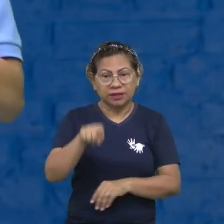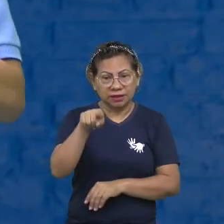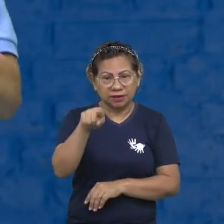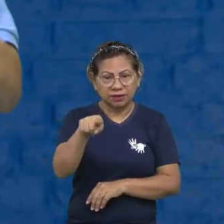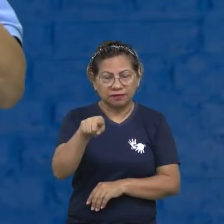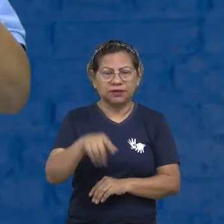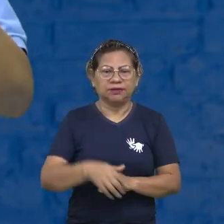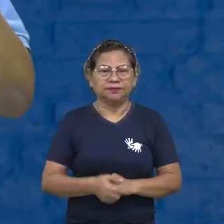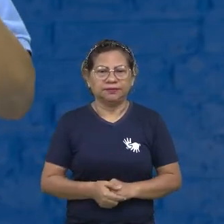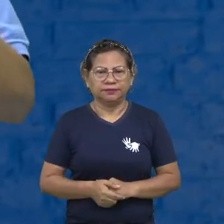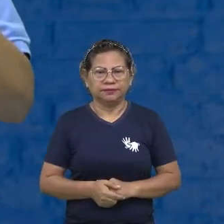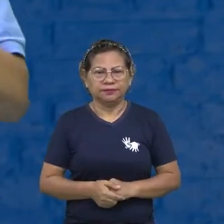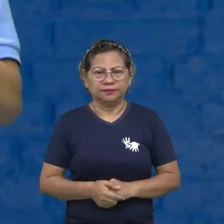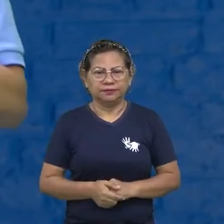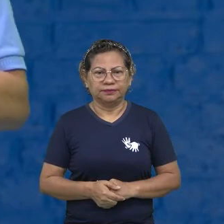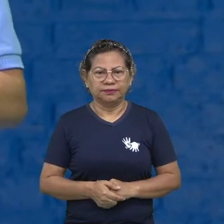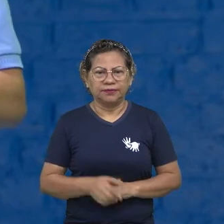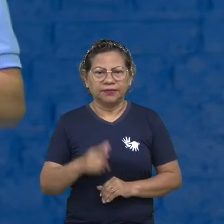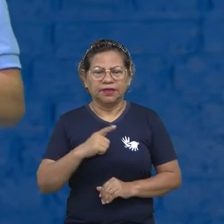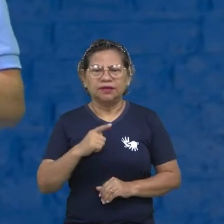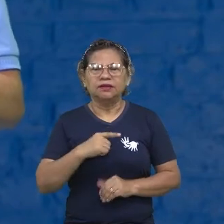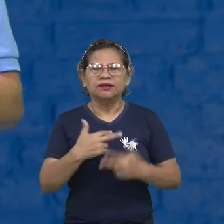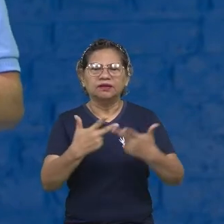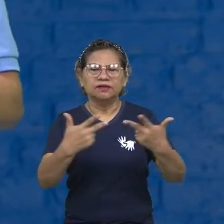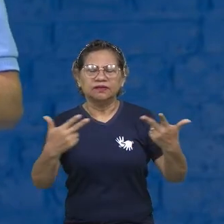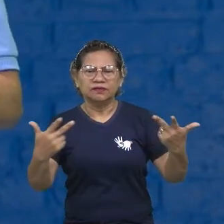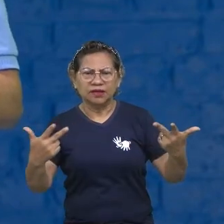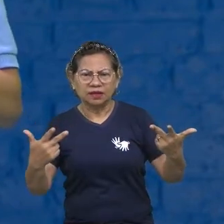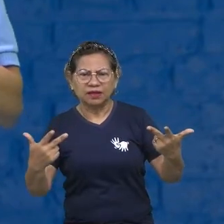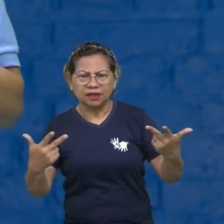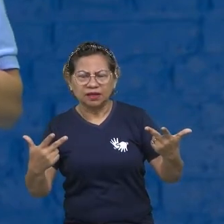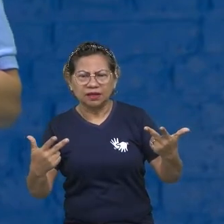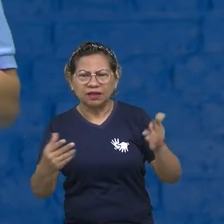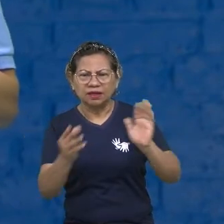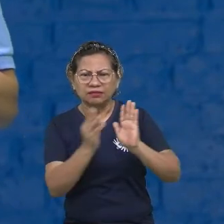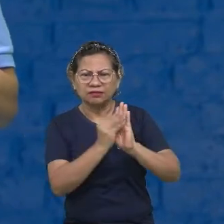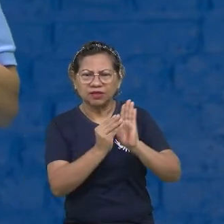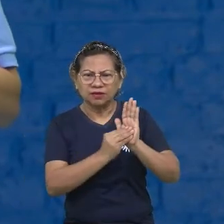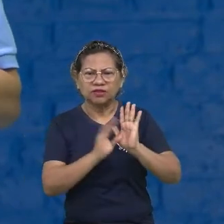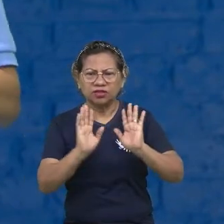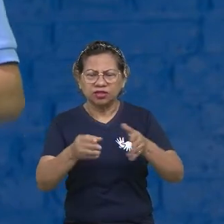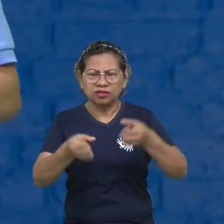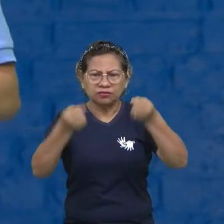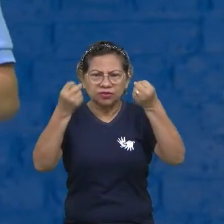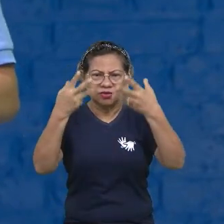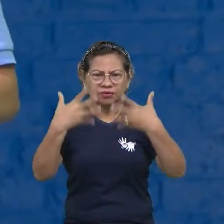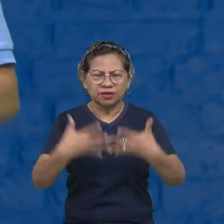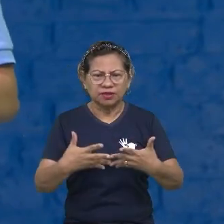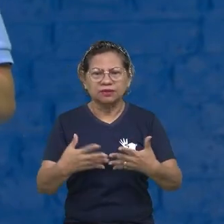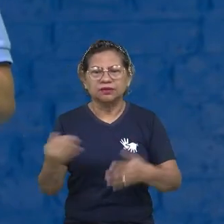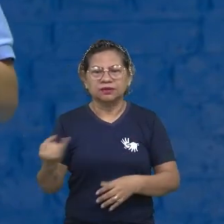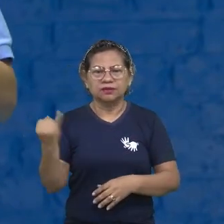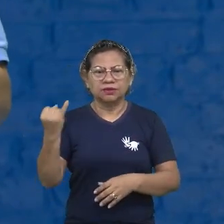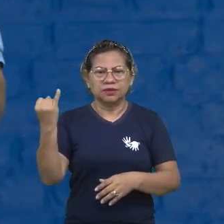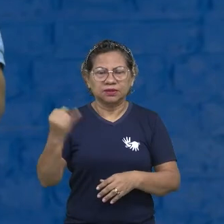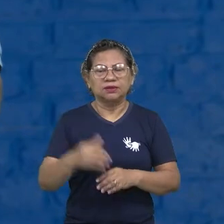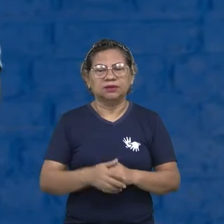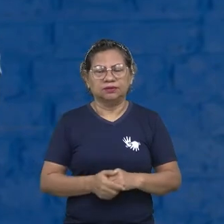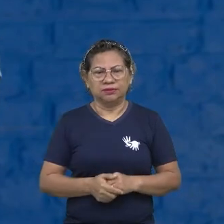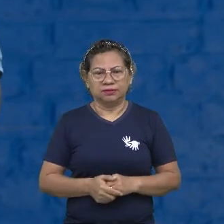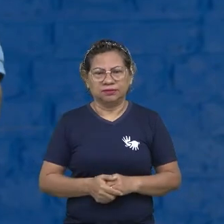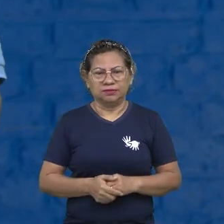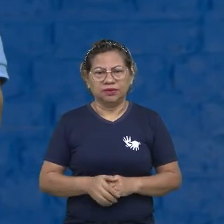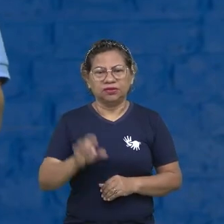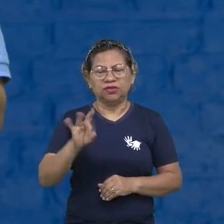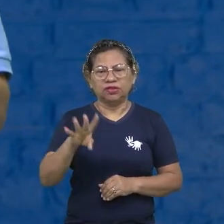Alguém sabe me dizer outros assuntos que já foram falados no psicossocial? Super importantes. Então, não adianta